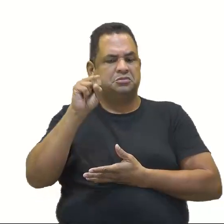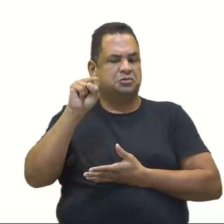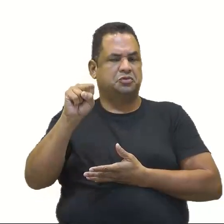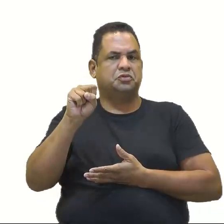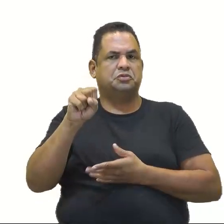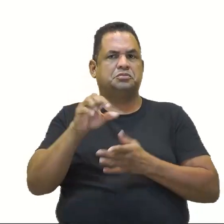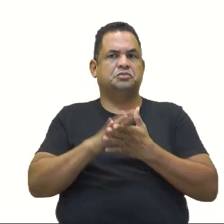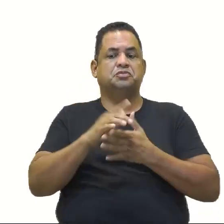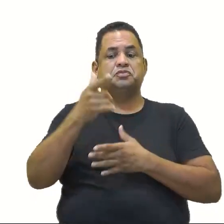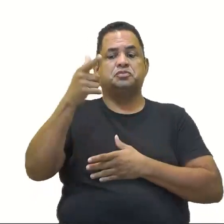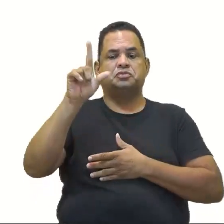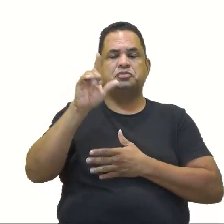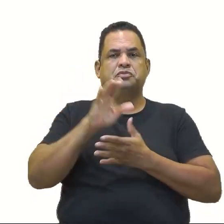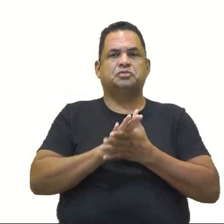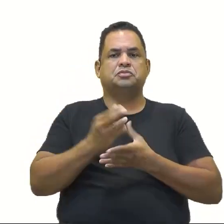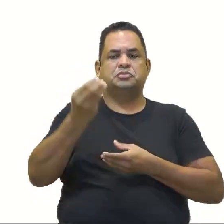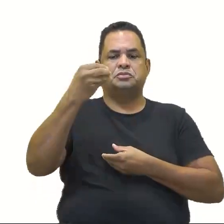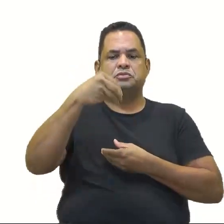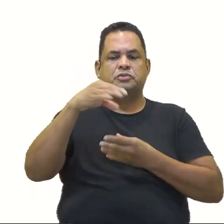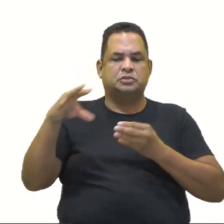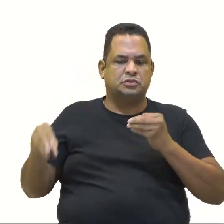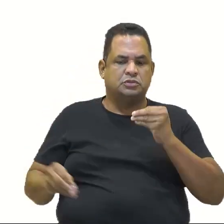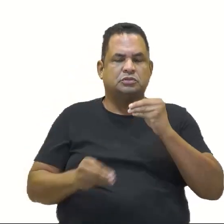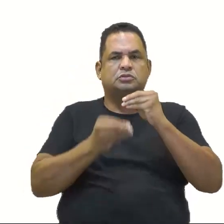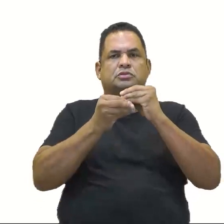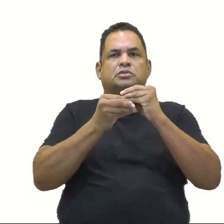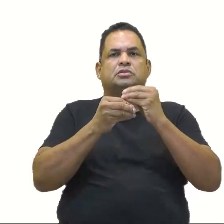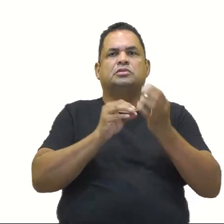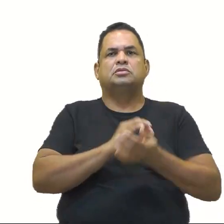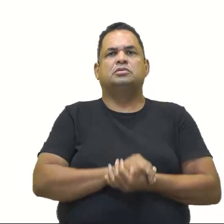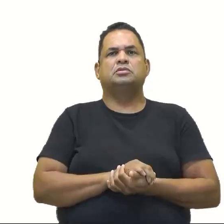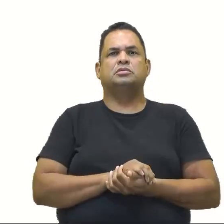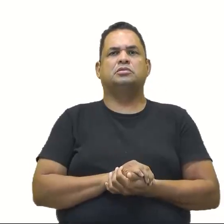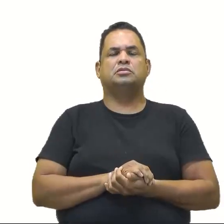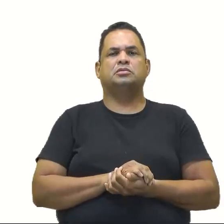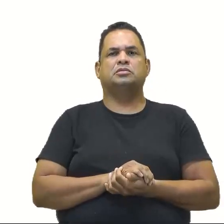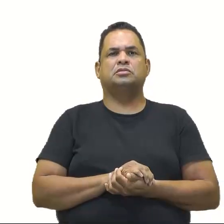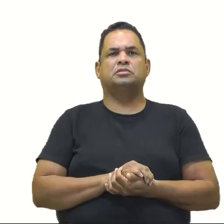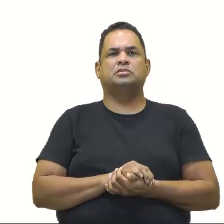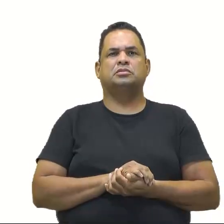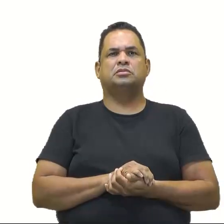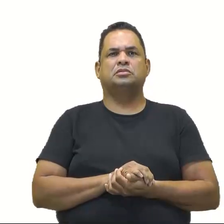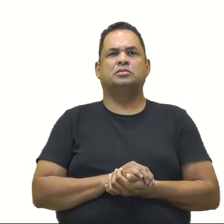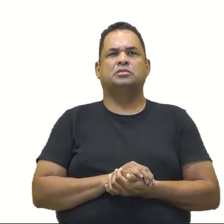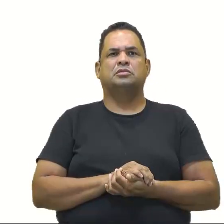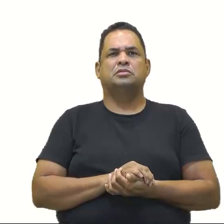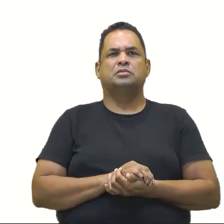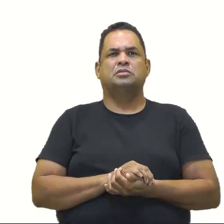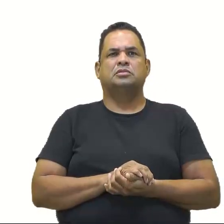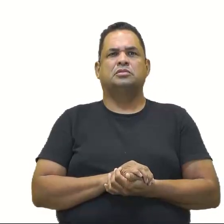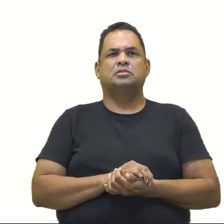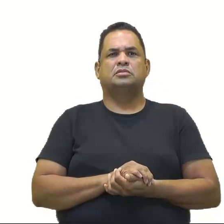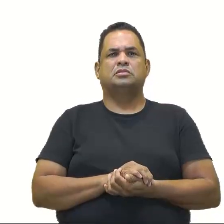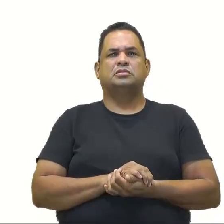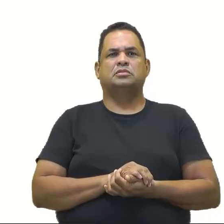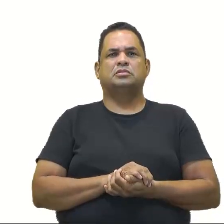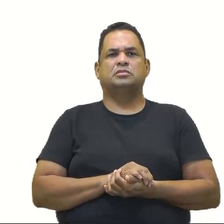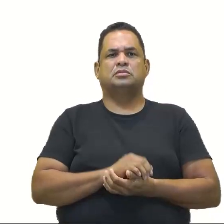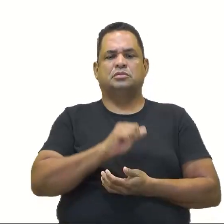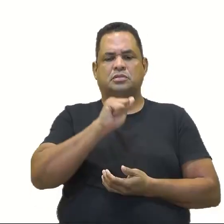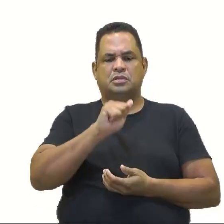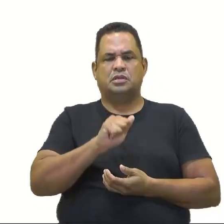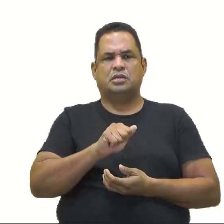Os demais eu vou colocar todos, Vou acrescentar o 2 e o 4, né? Vou fazer aqui embaixo, tá? A união com B.